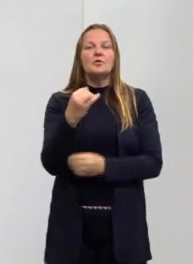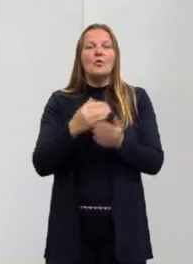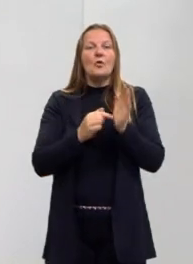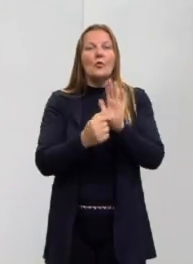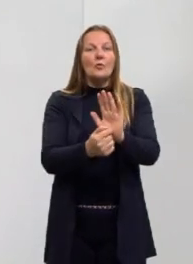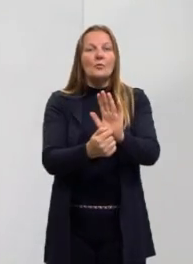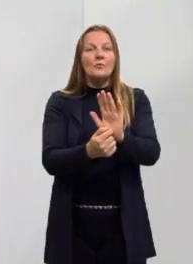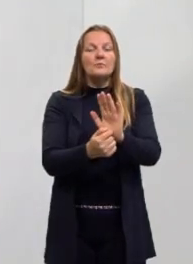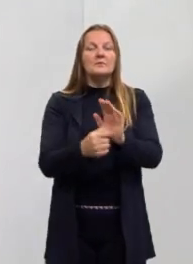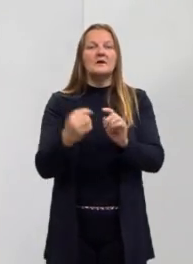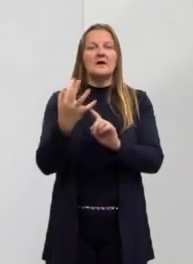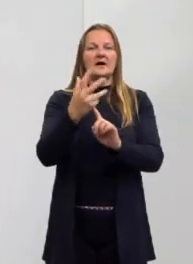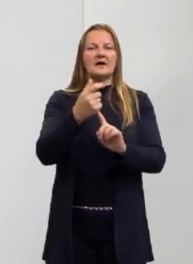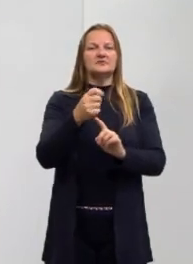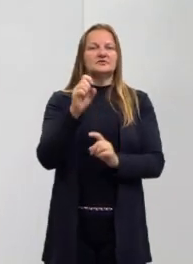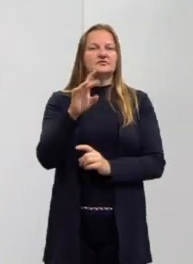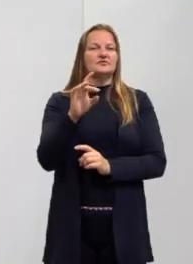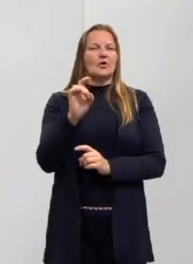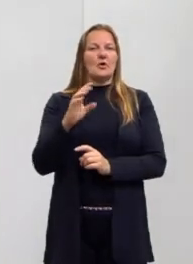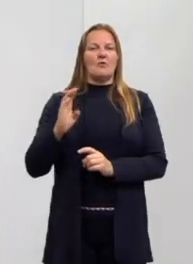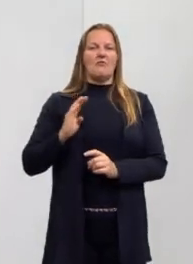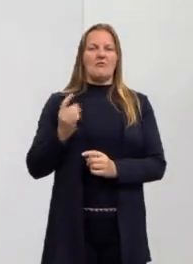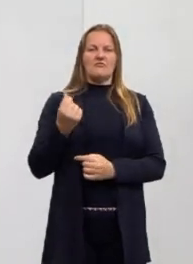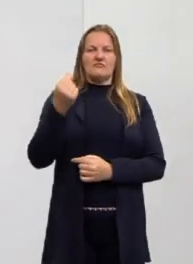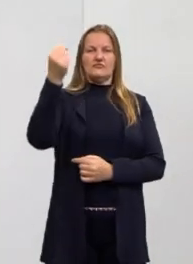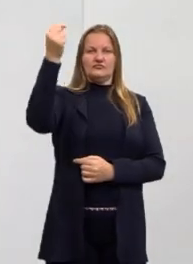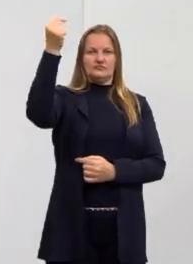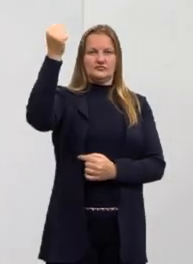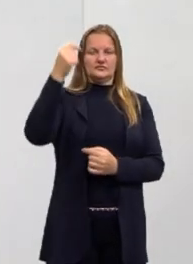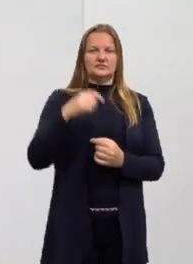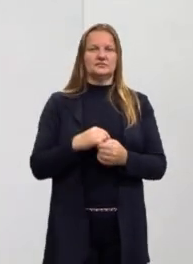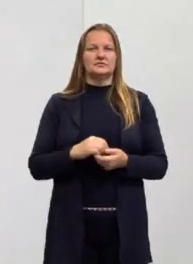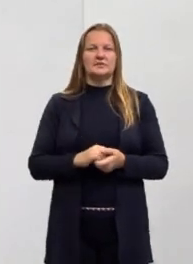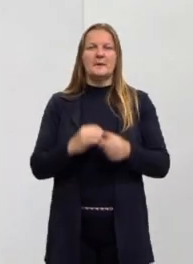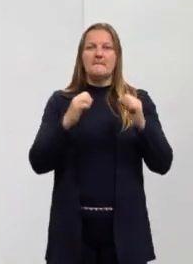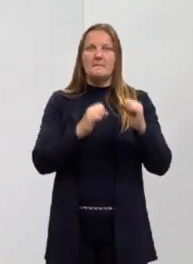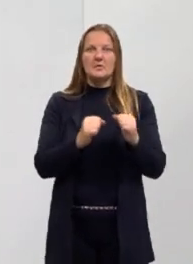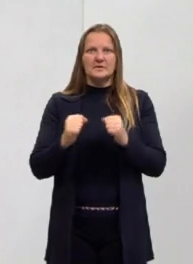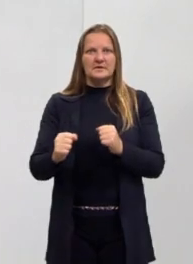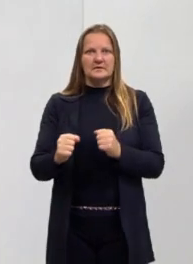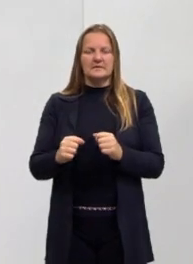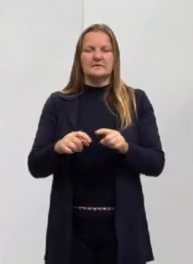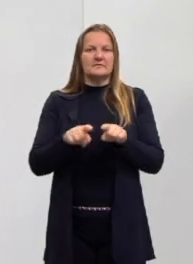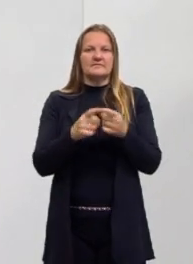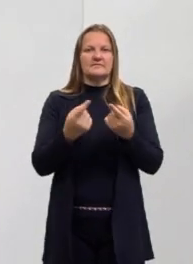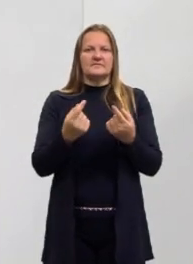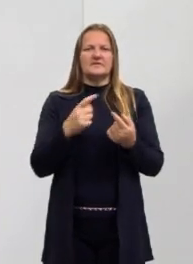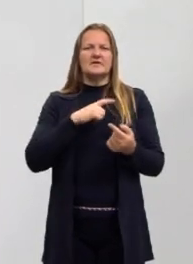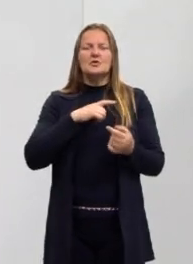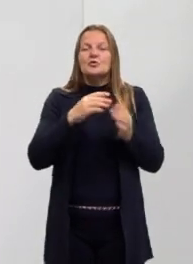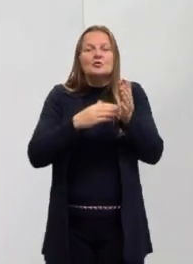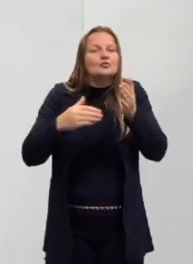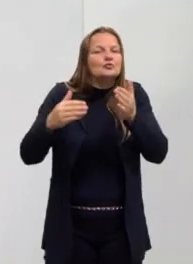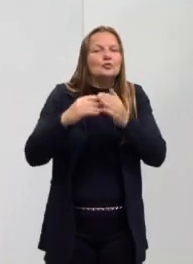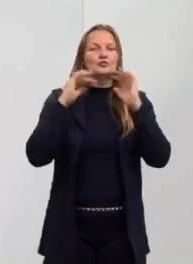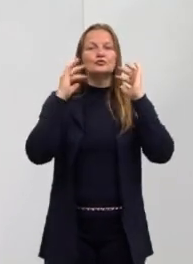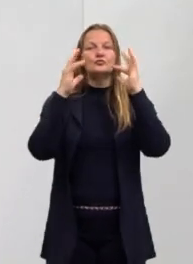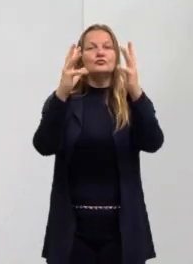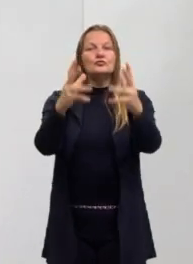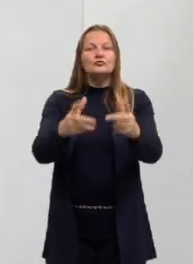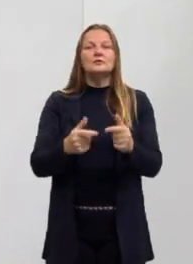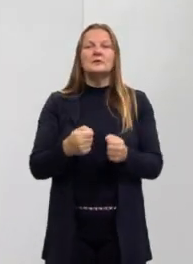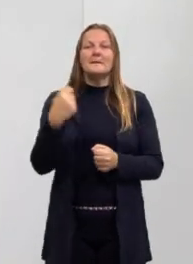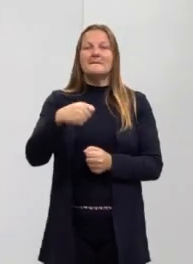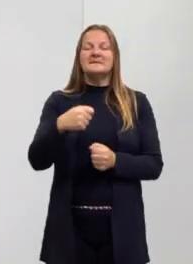mostrar o quê? Que a arte não é apenas para aqueles que possuem poder aquisitivo. Não, a arte é para todos. Ou seja, a gente